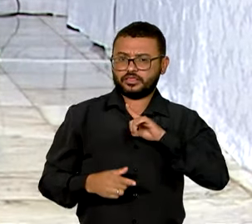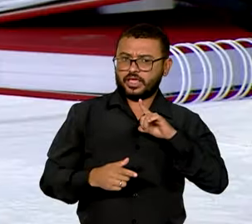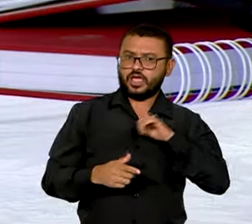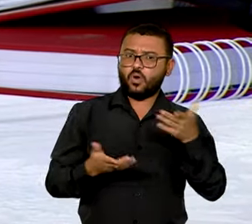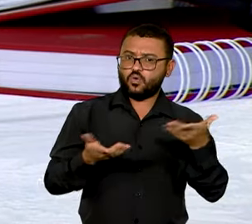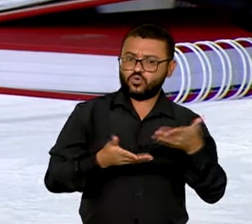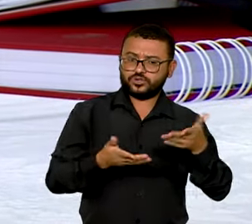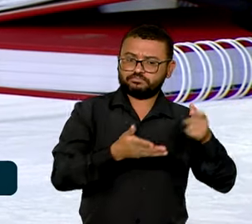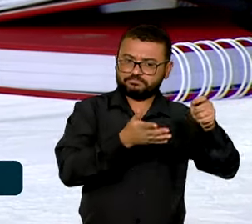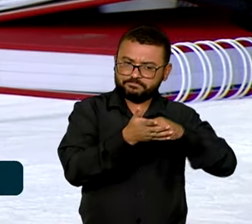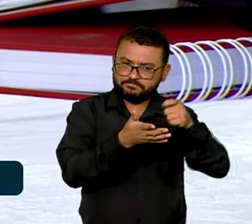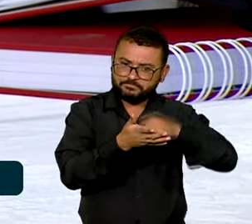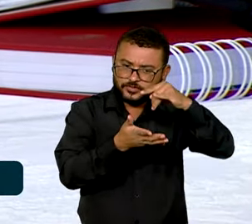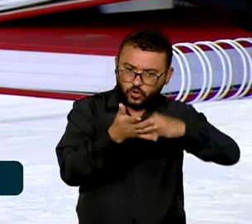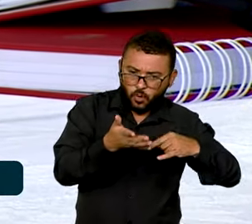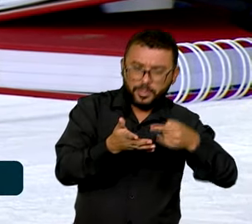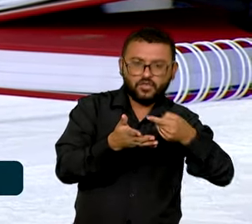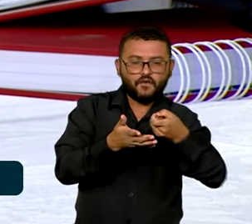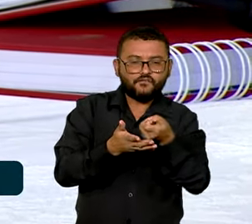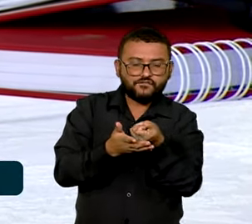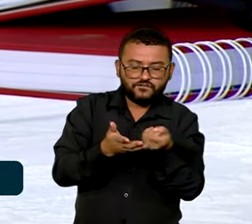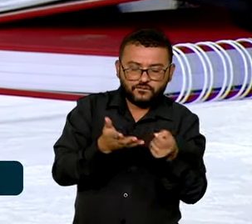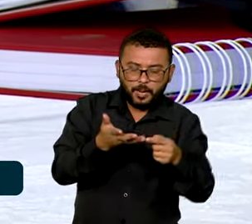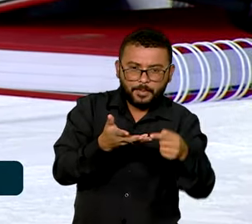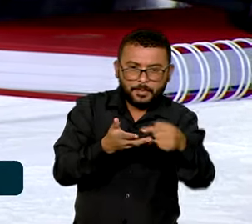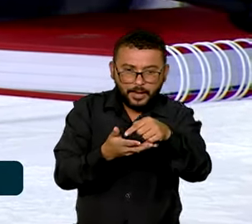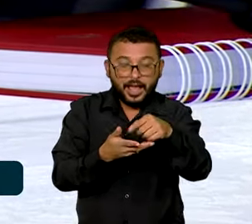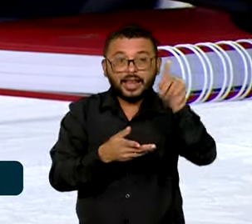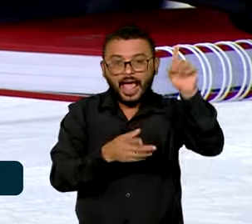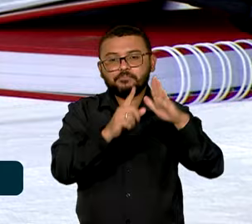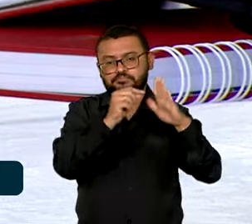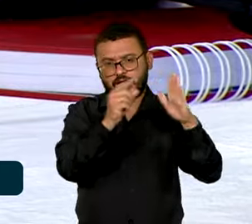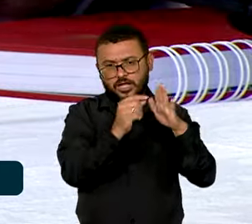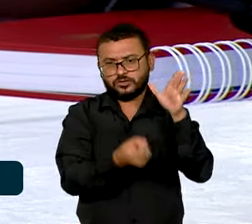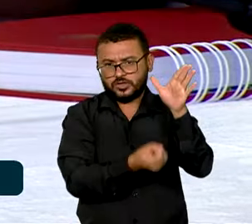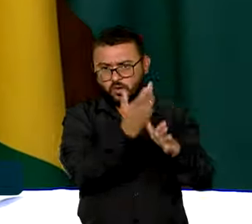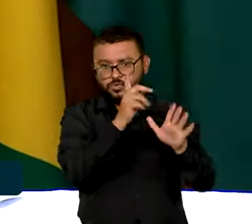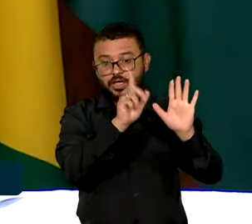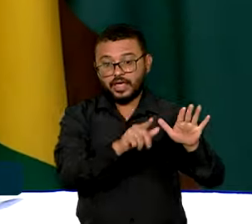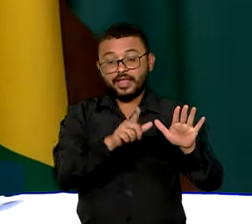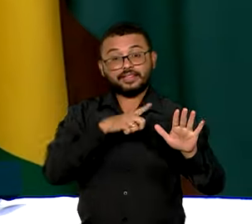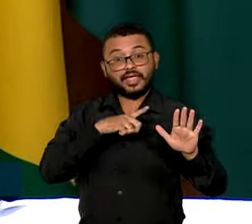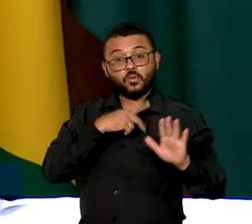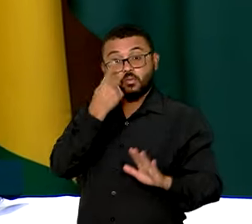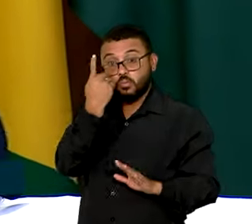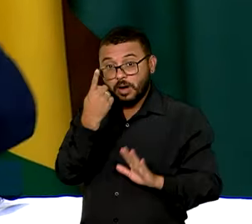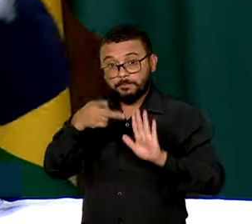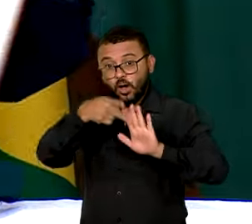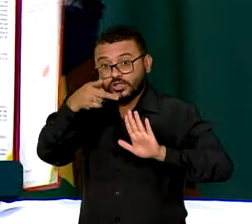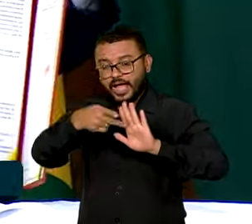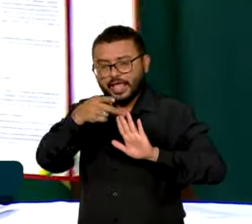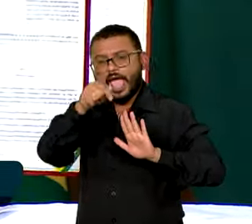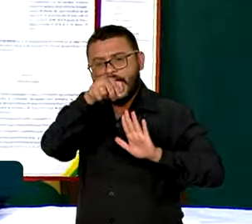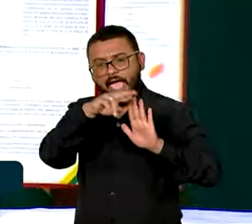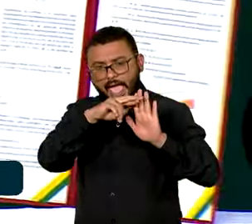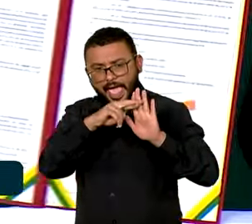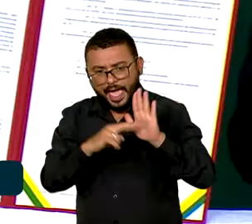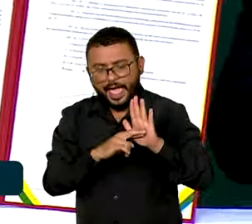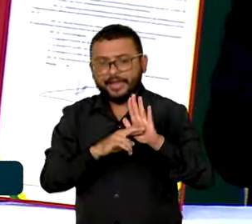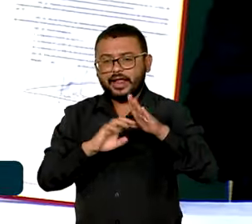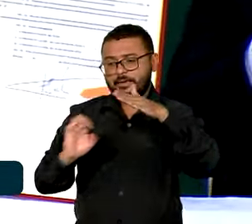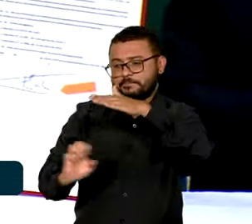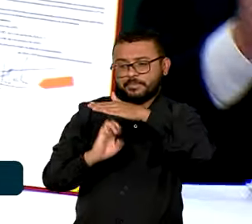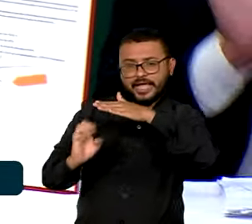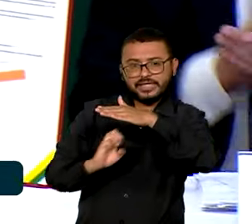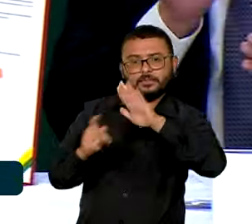assinados nesta terça-feira pelo presidente Lula no Palácio do Planalto, está uma portaria com os requisitos que as empresas do